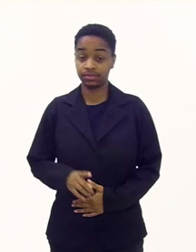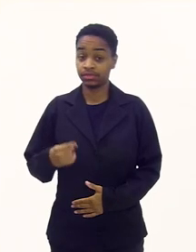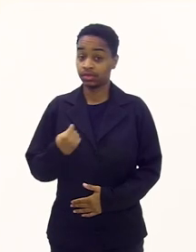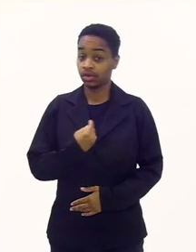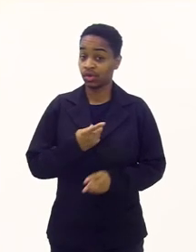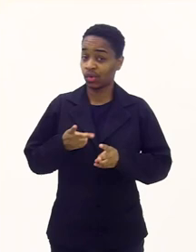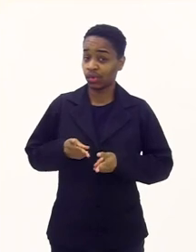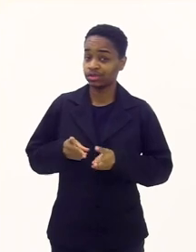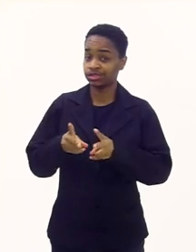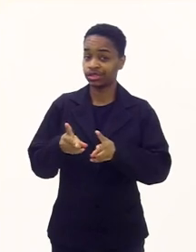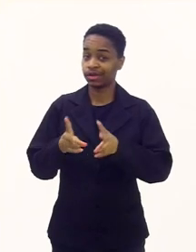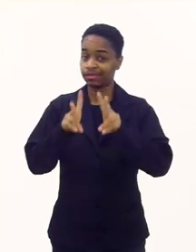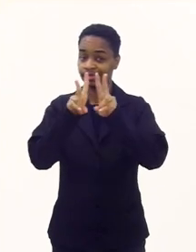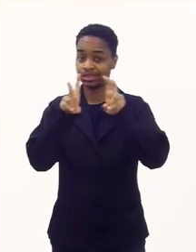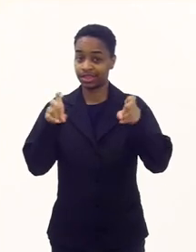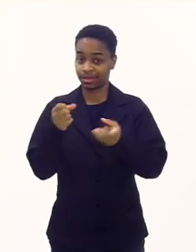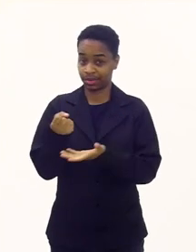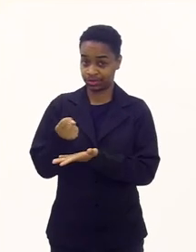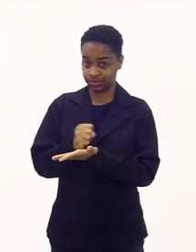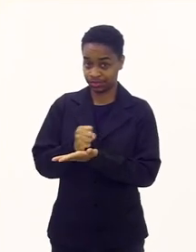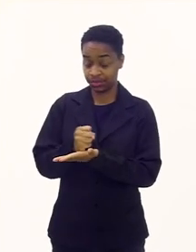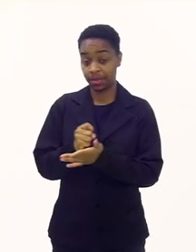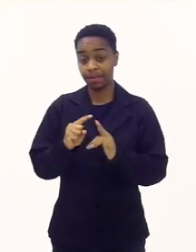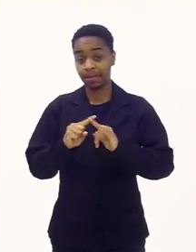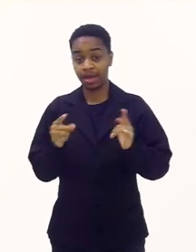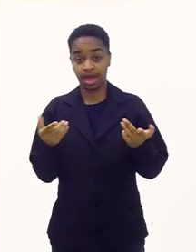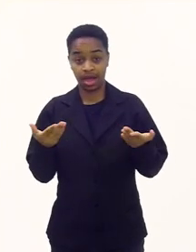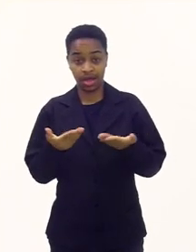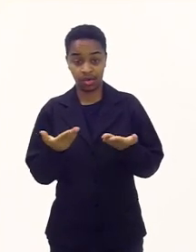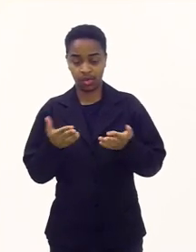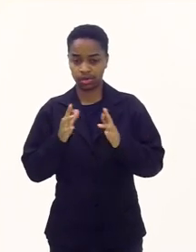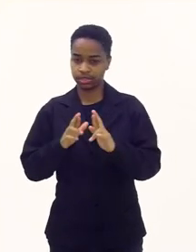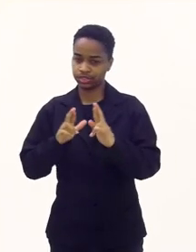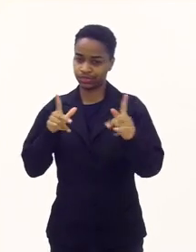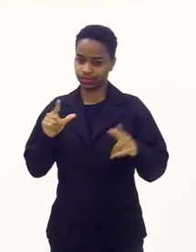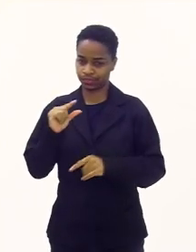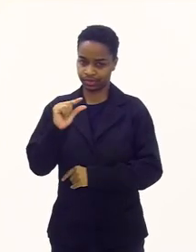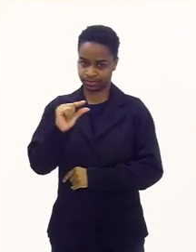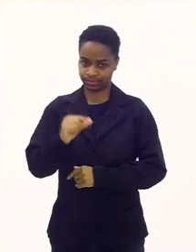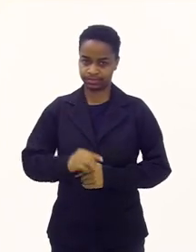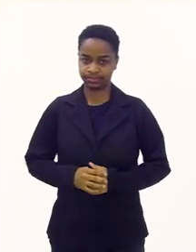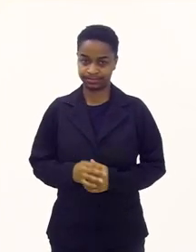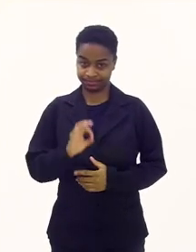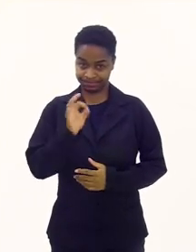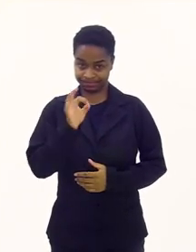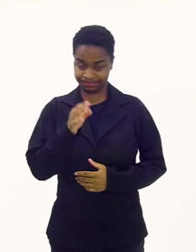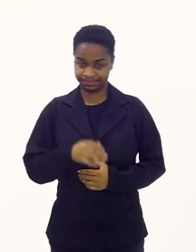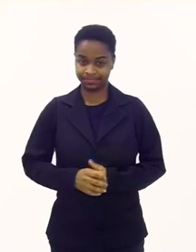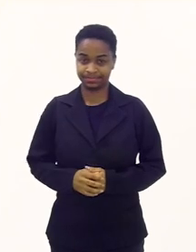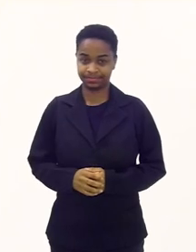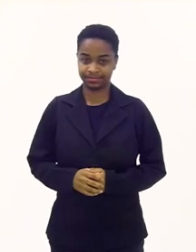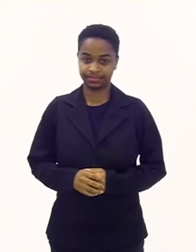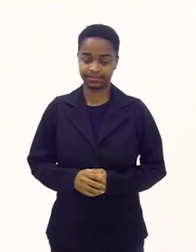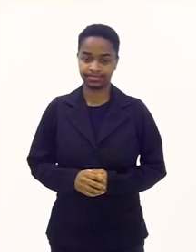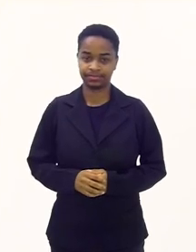Continuamos dentro do game, agora de uma forma diferente, né?